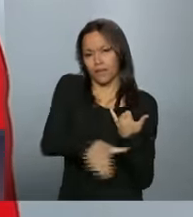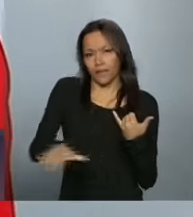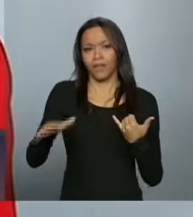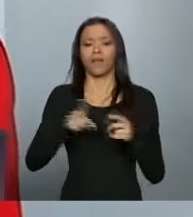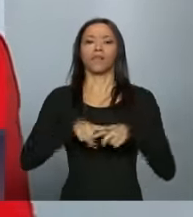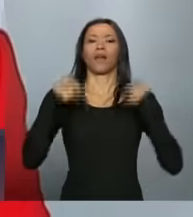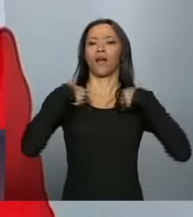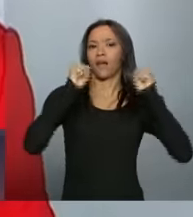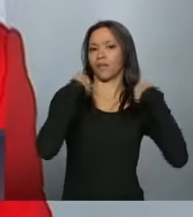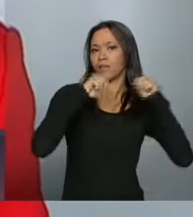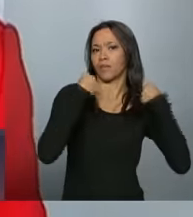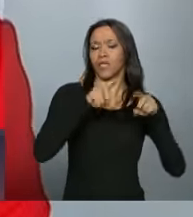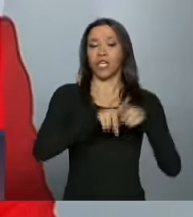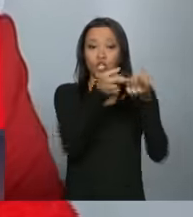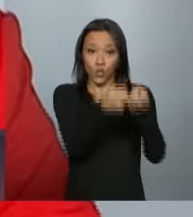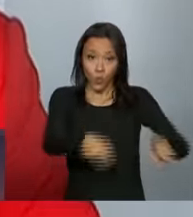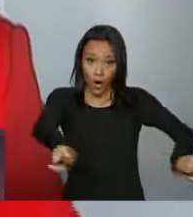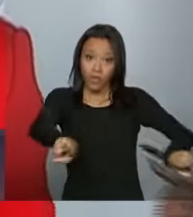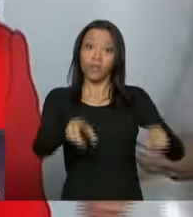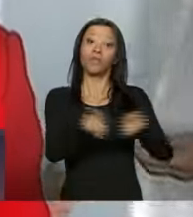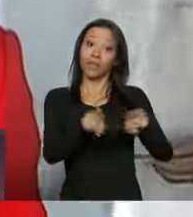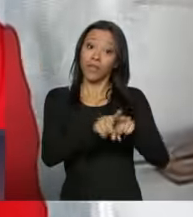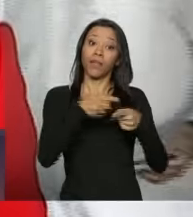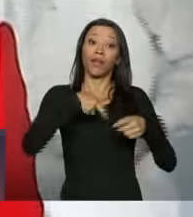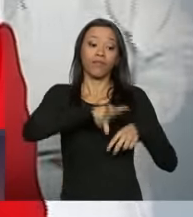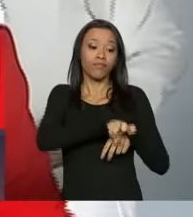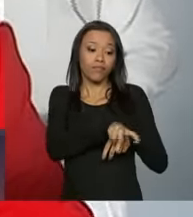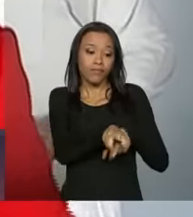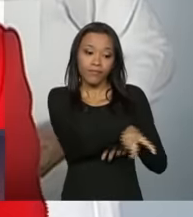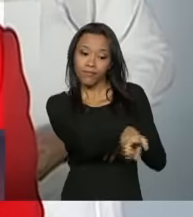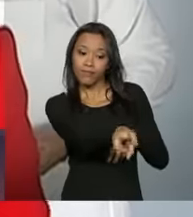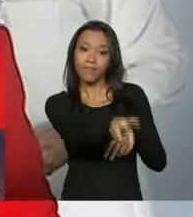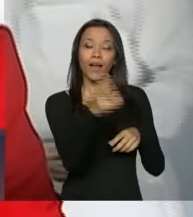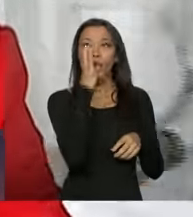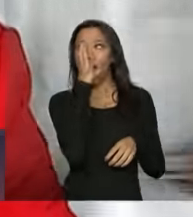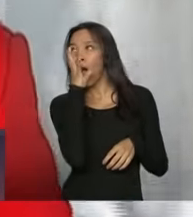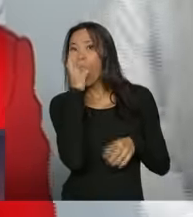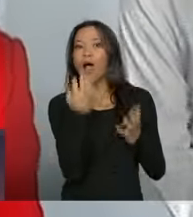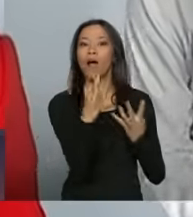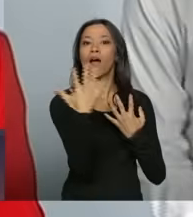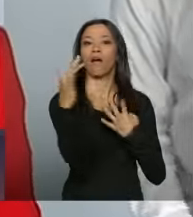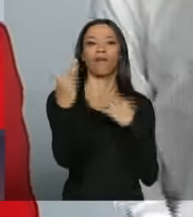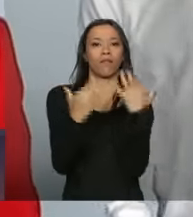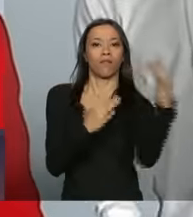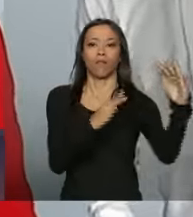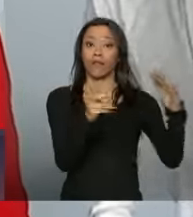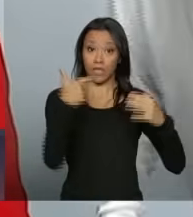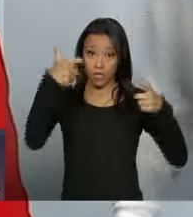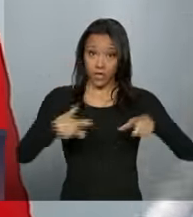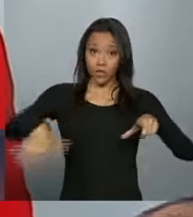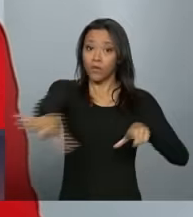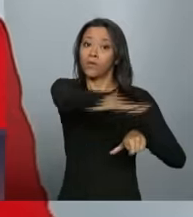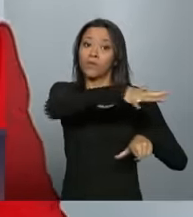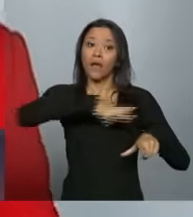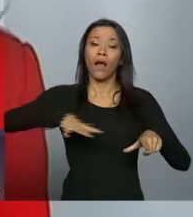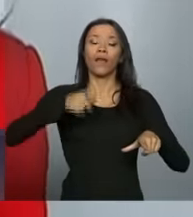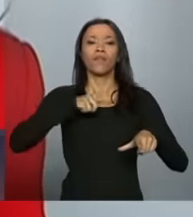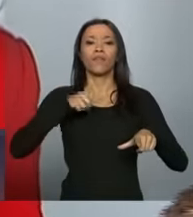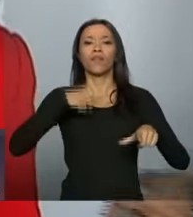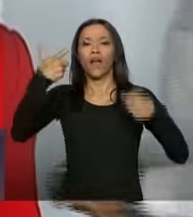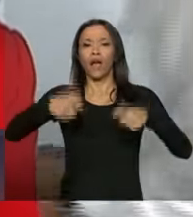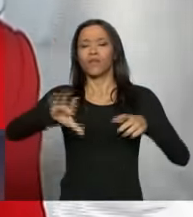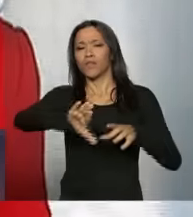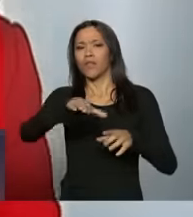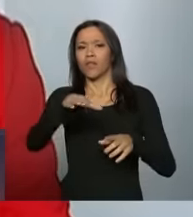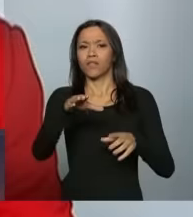academia ao ar livre, churrasqueira e até trilha ecológica. O bairro do Cosmos, onde esses três condomínios estão, fica na zona oeste